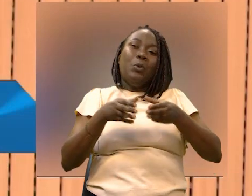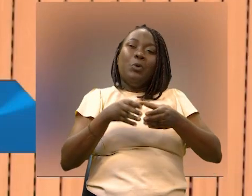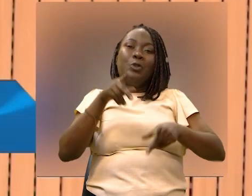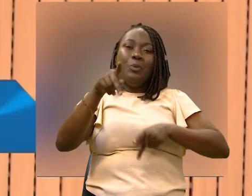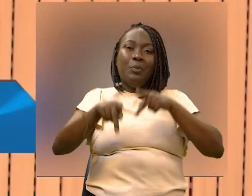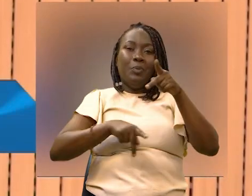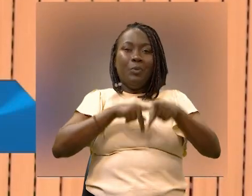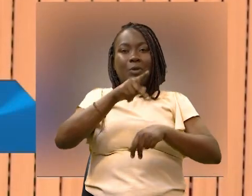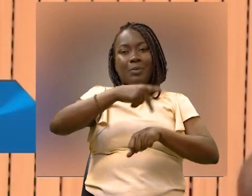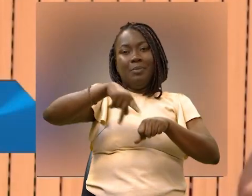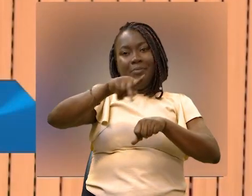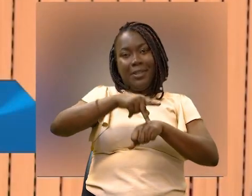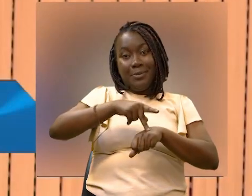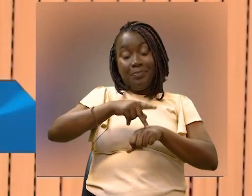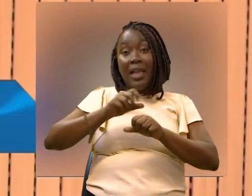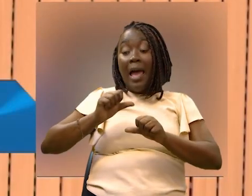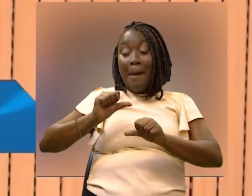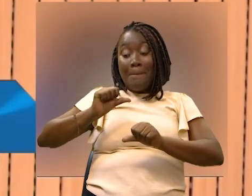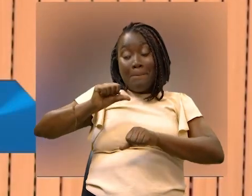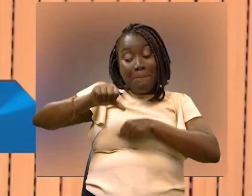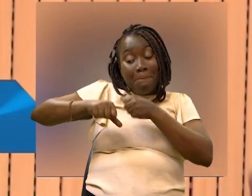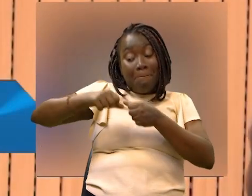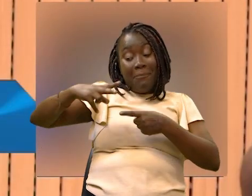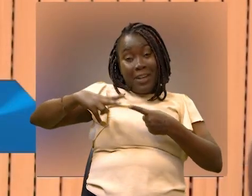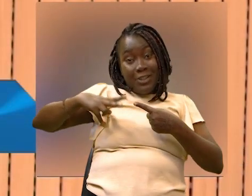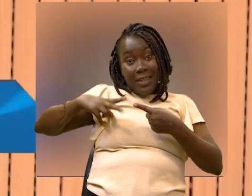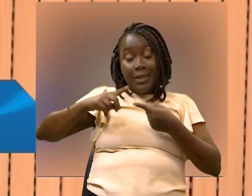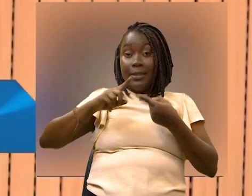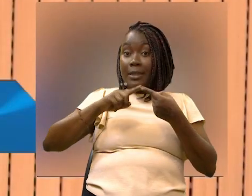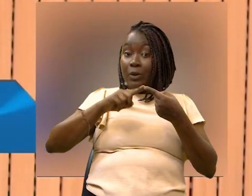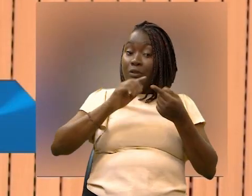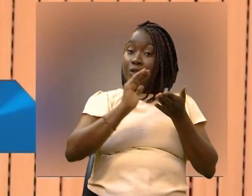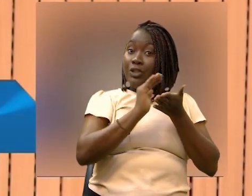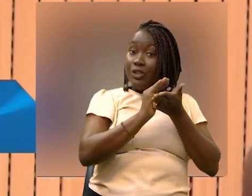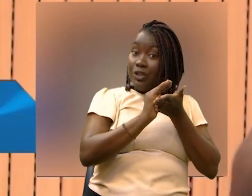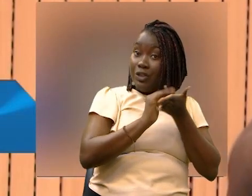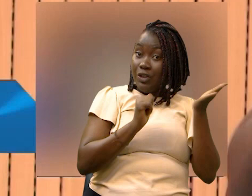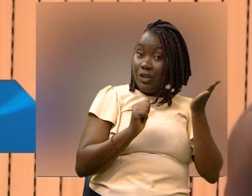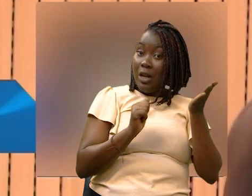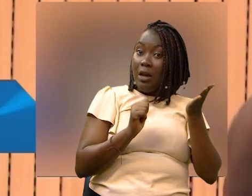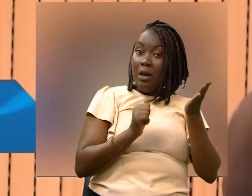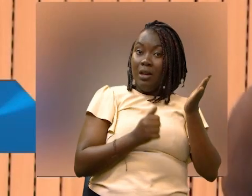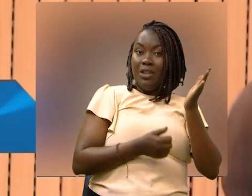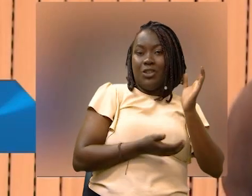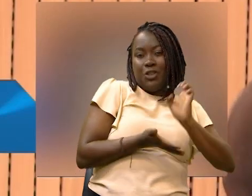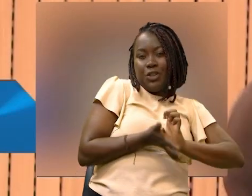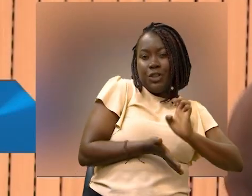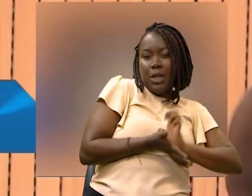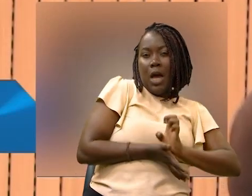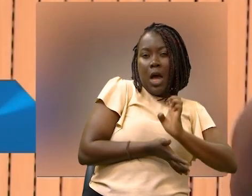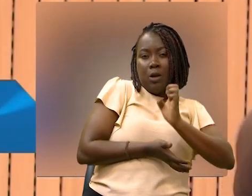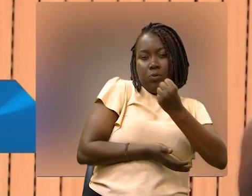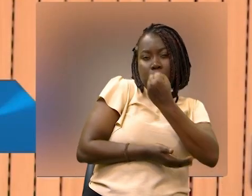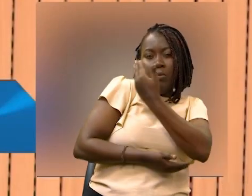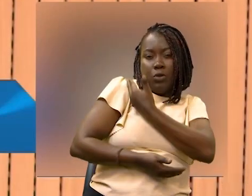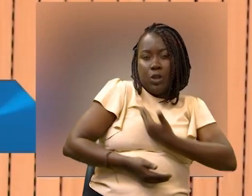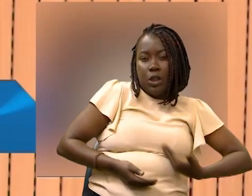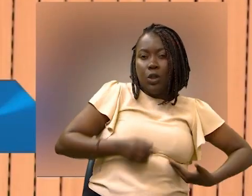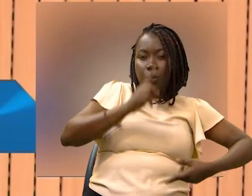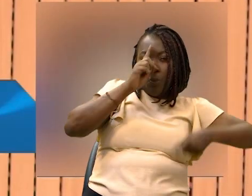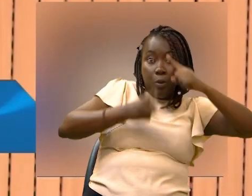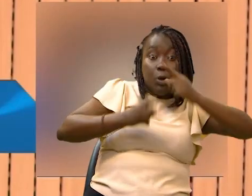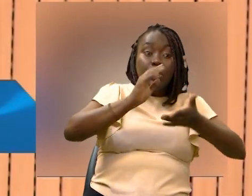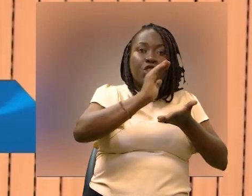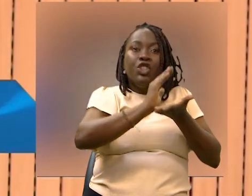para o conjunto da população do nosso país. Além da privatização retirar do